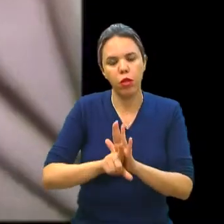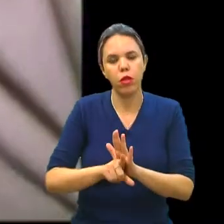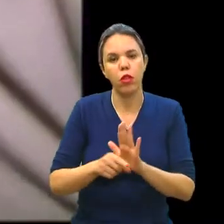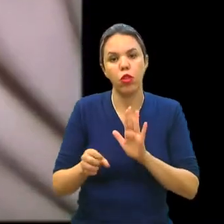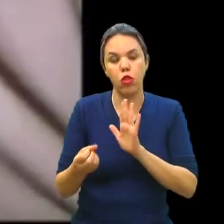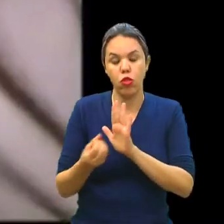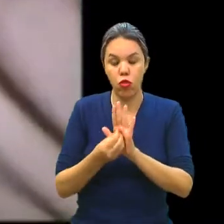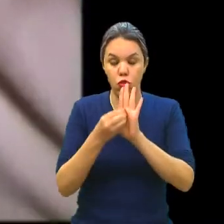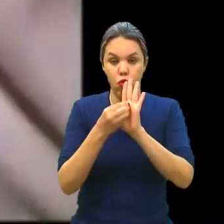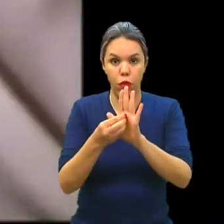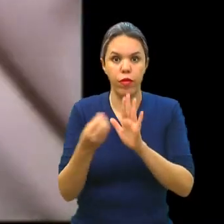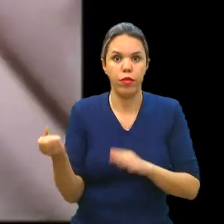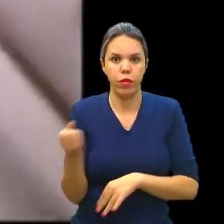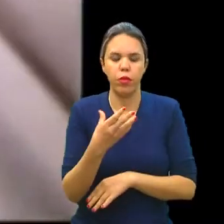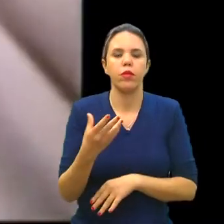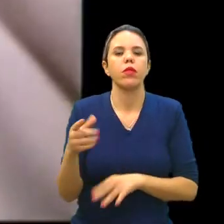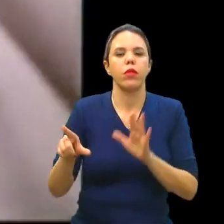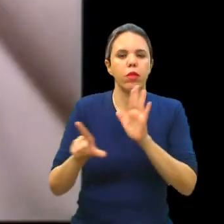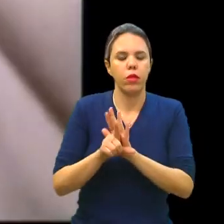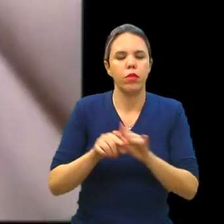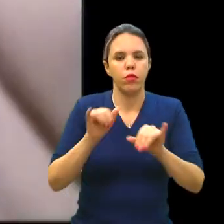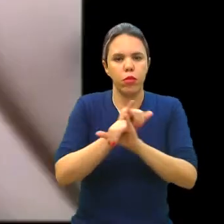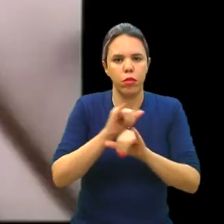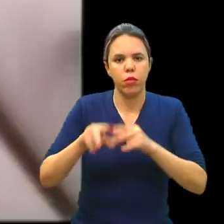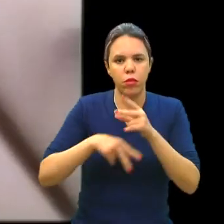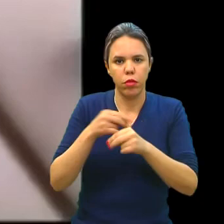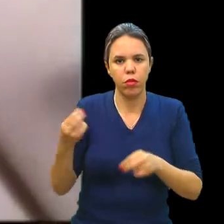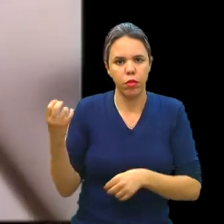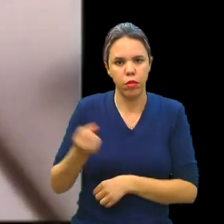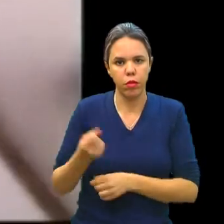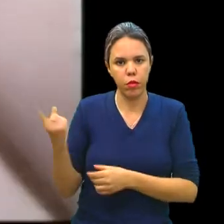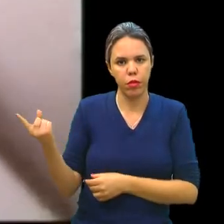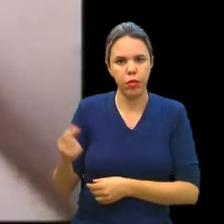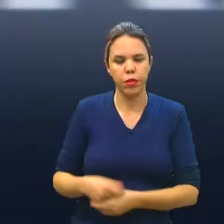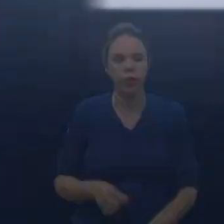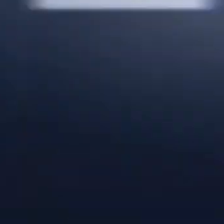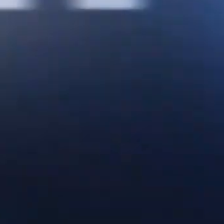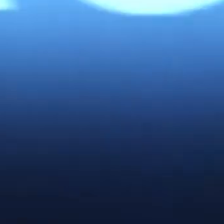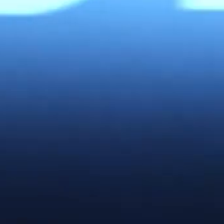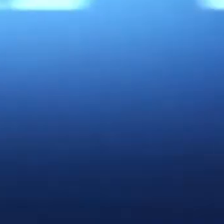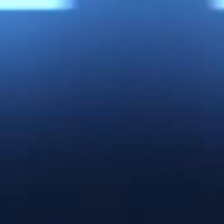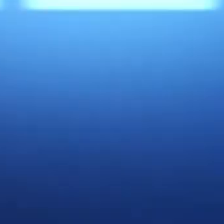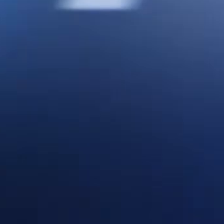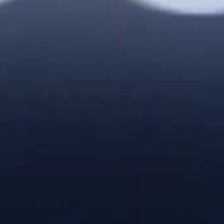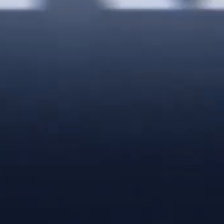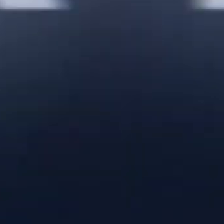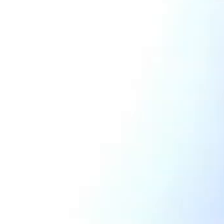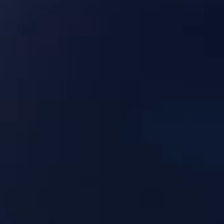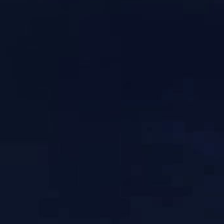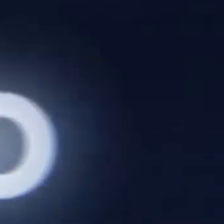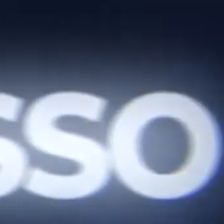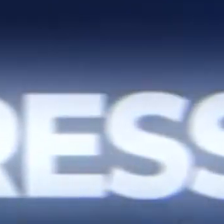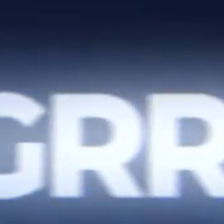símbolo da nova lei, as ações da campanha terão um laço de fita branca. Música